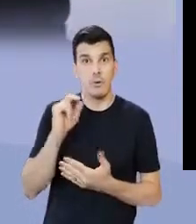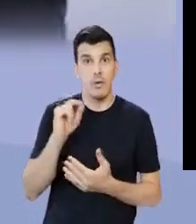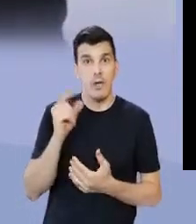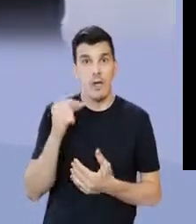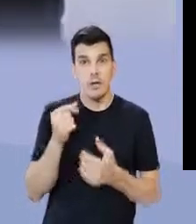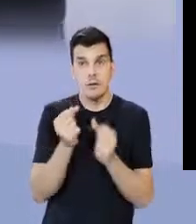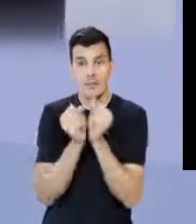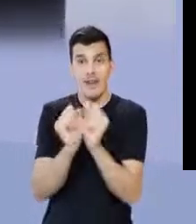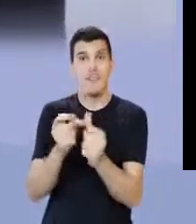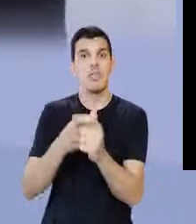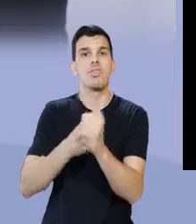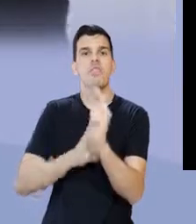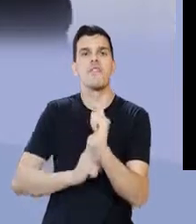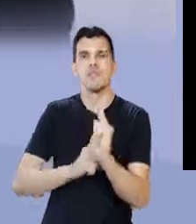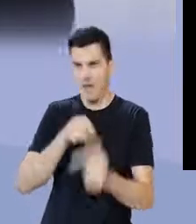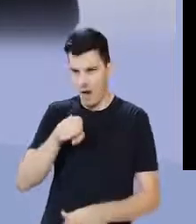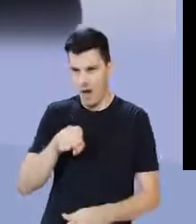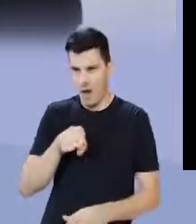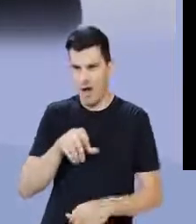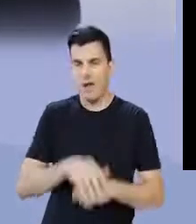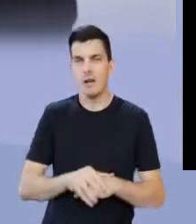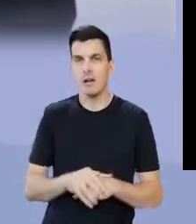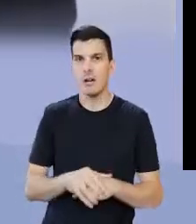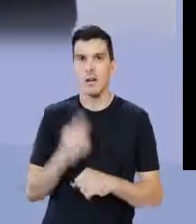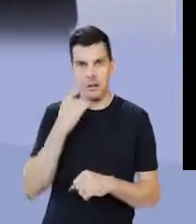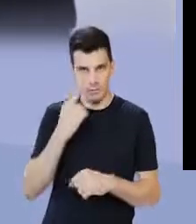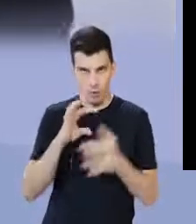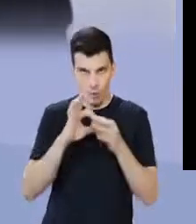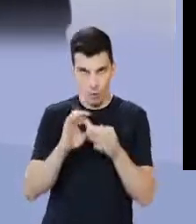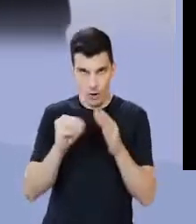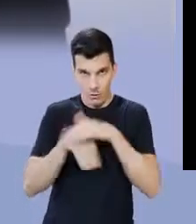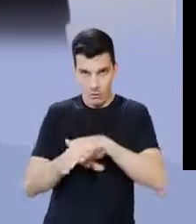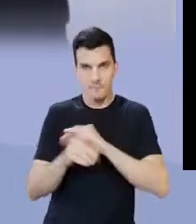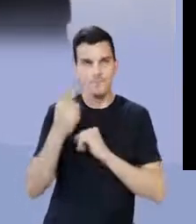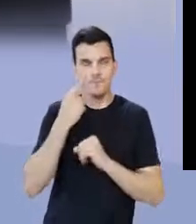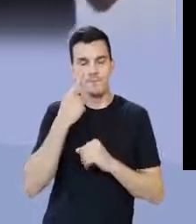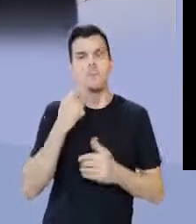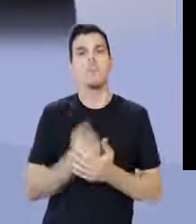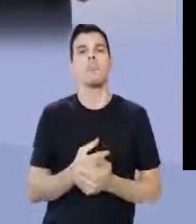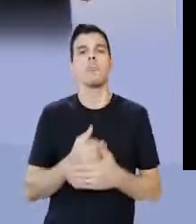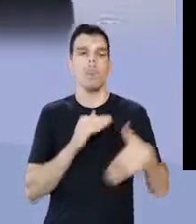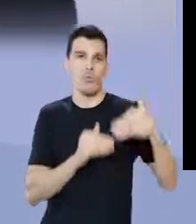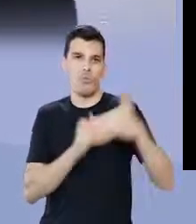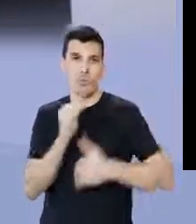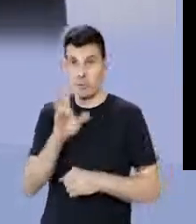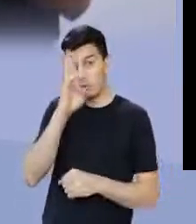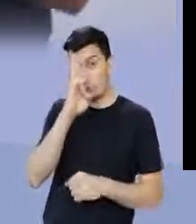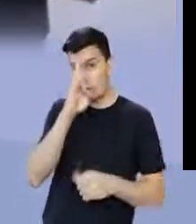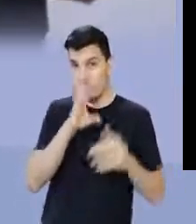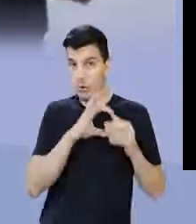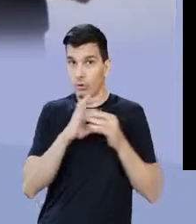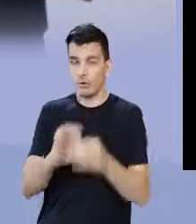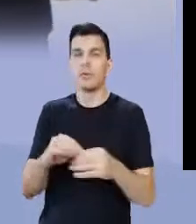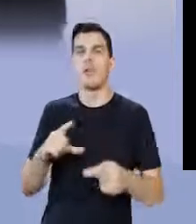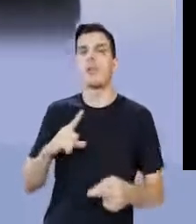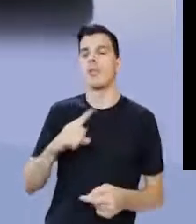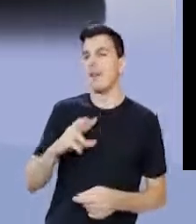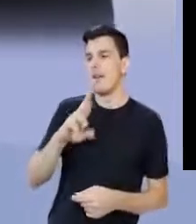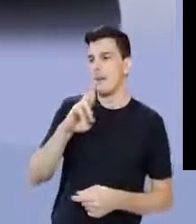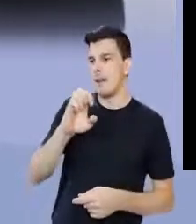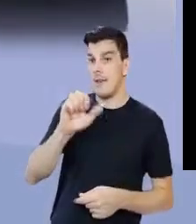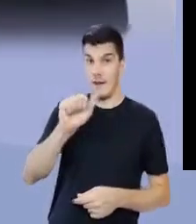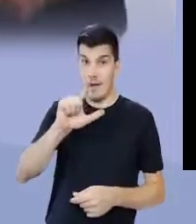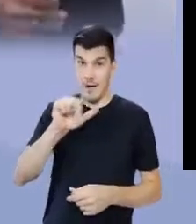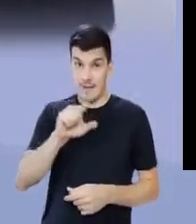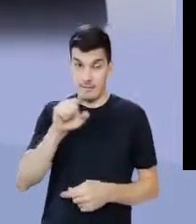Começava a surgir o escravo por dívida. Isso vai ser muito importante para nós. E a divisão histórica, a evolução histórica, eu tenho a